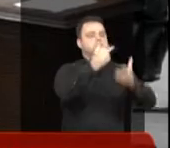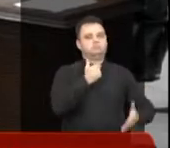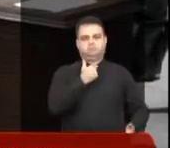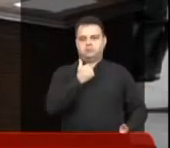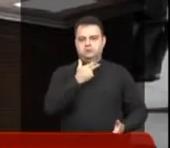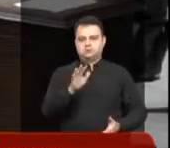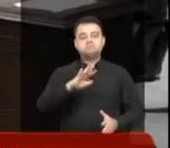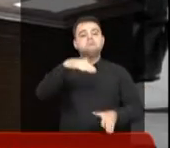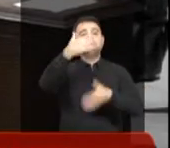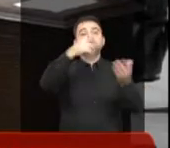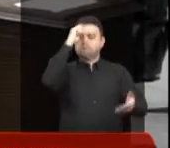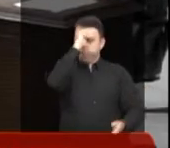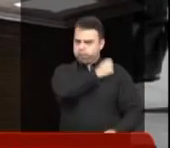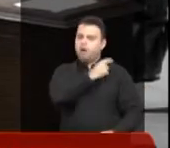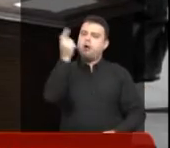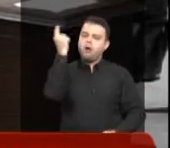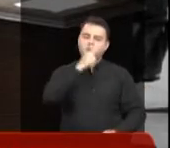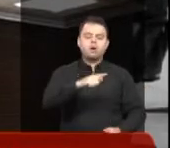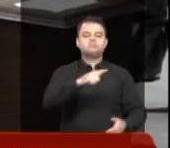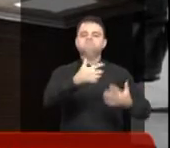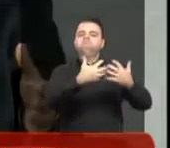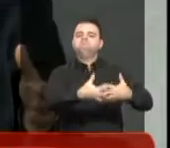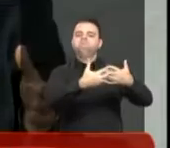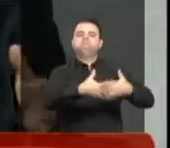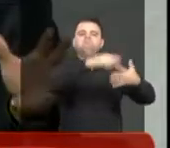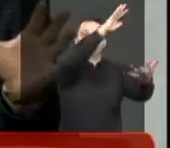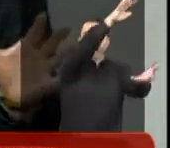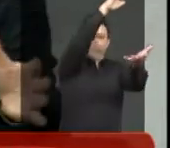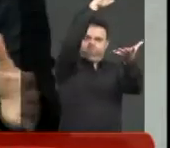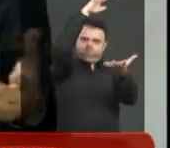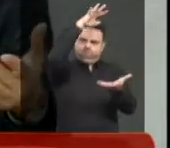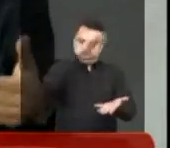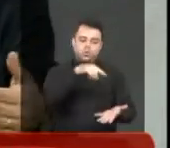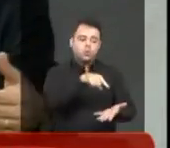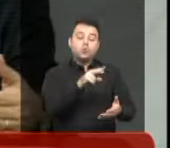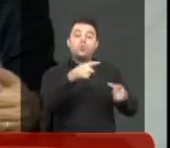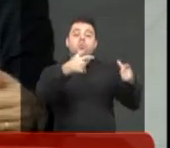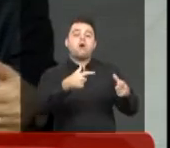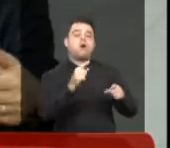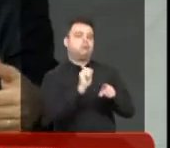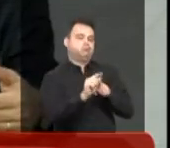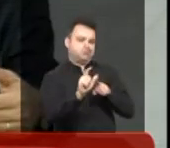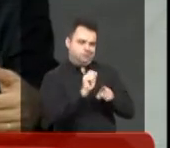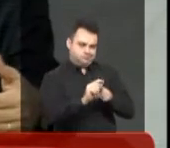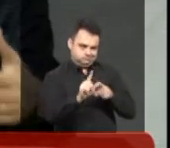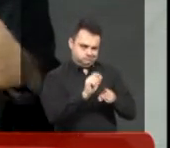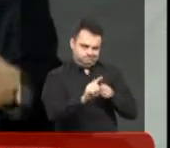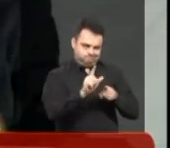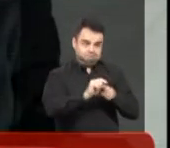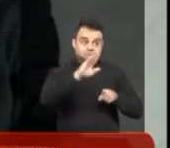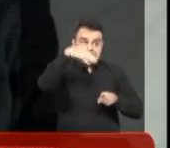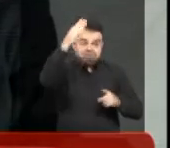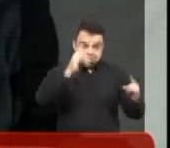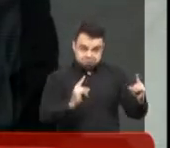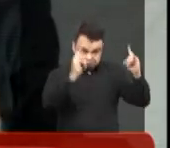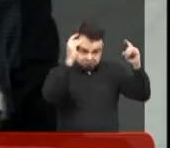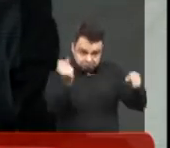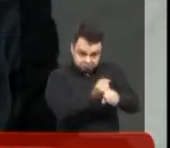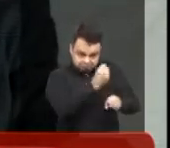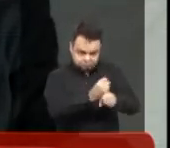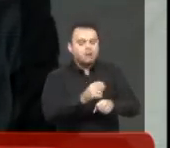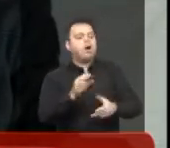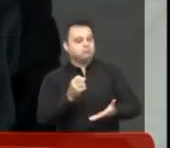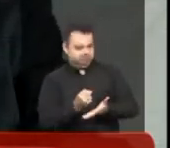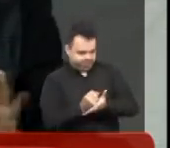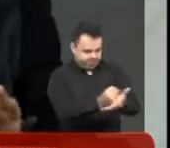do tempo, acabou vindo o aparelho para Rio Preto, está de improviso numa sede locada e, assim que for construído o prédio, ele